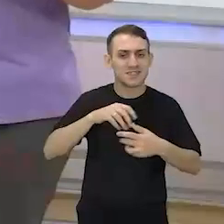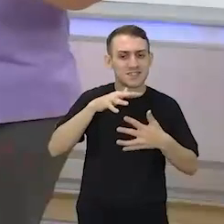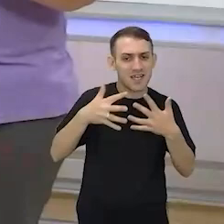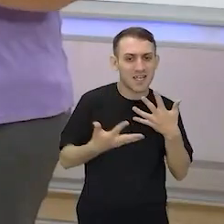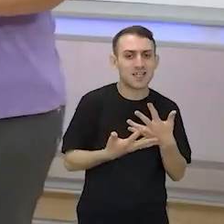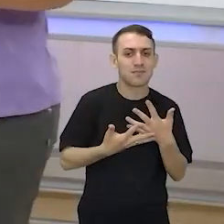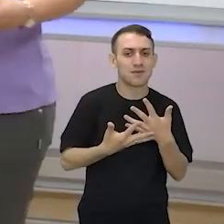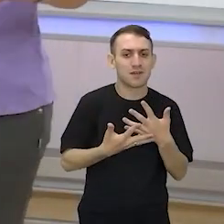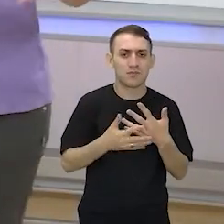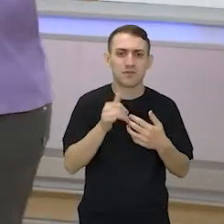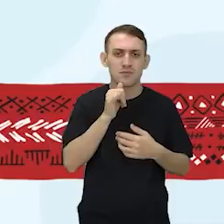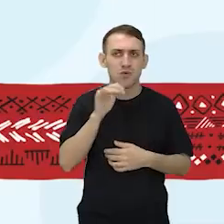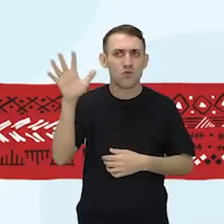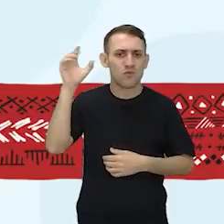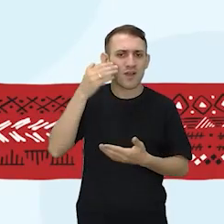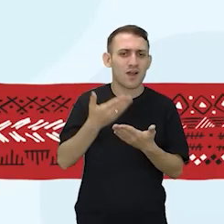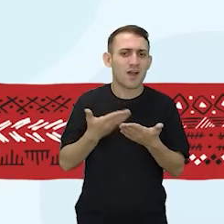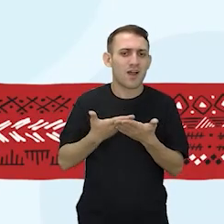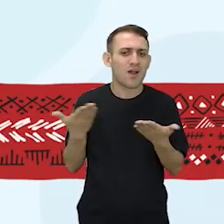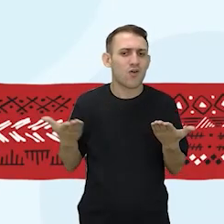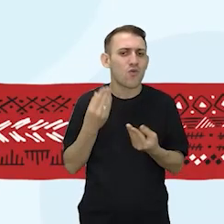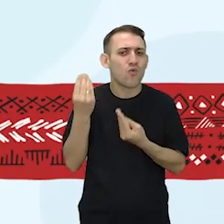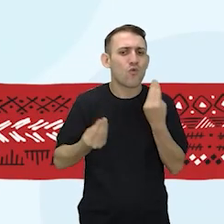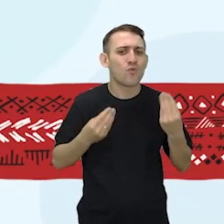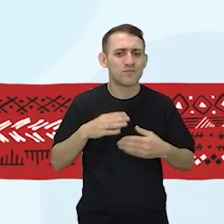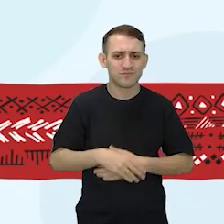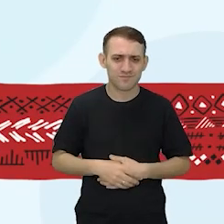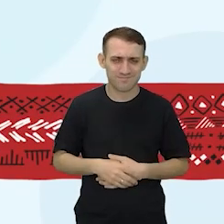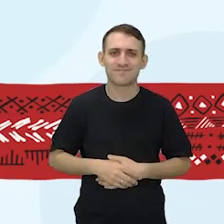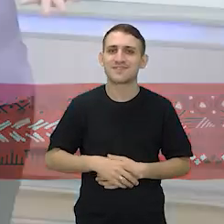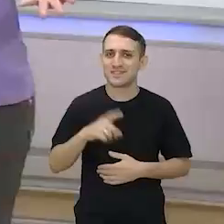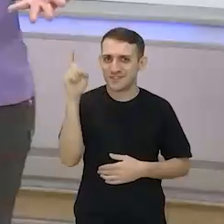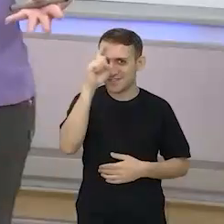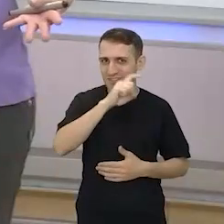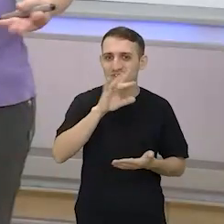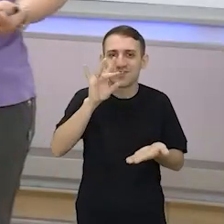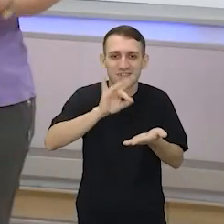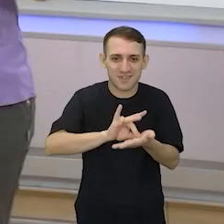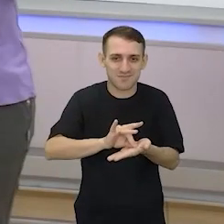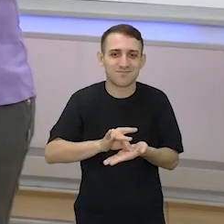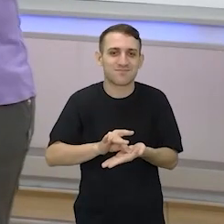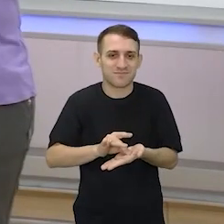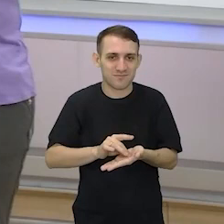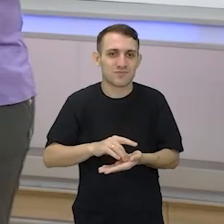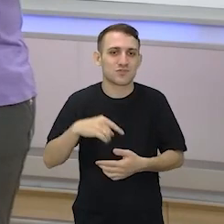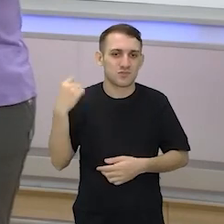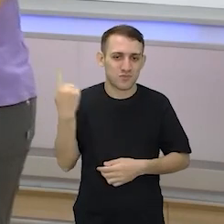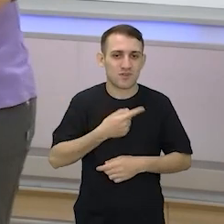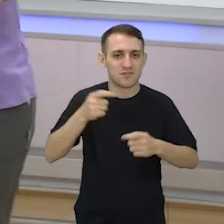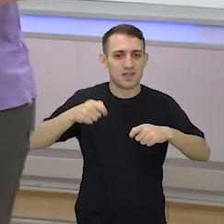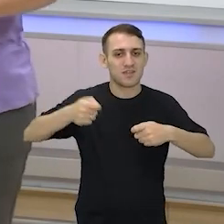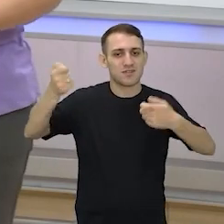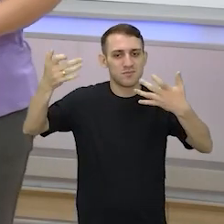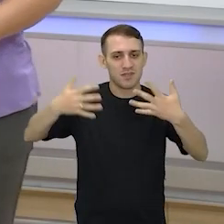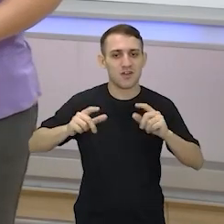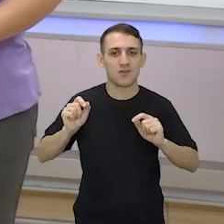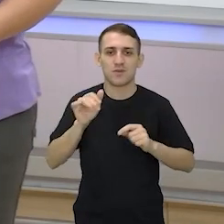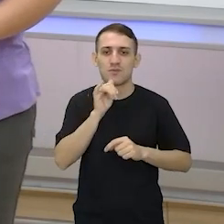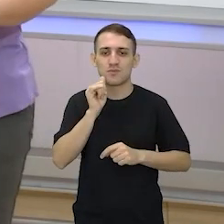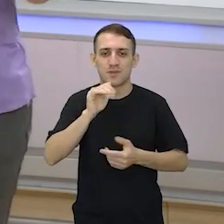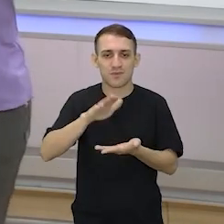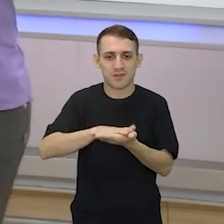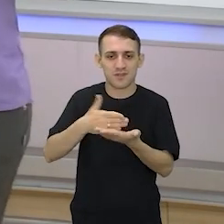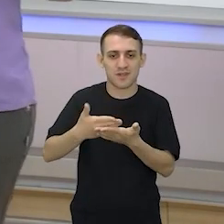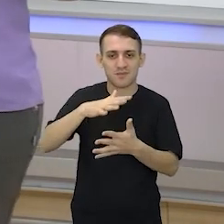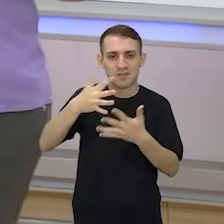ouvir a aula aqui da Proanalu? Ia ser complicadíssimo, não ia? Então a gente conta aí com a participação dos